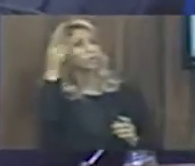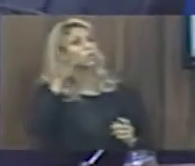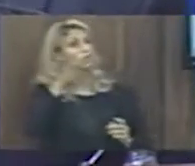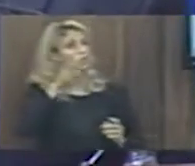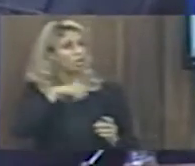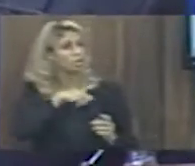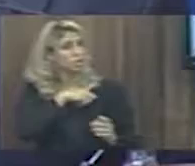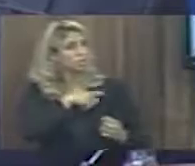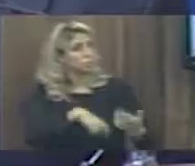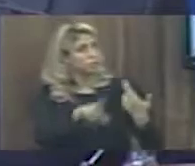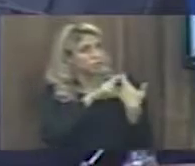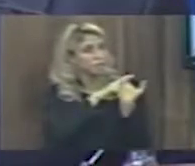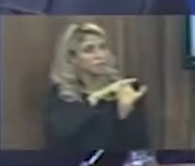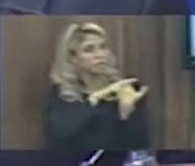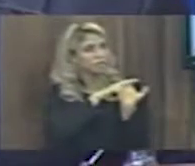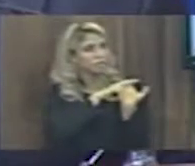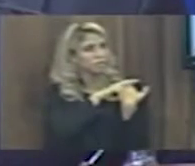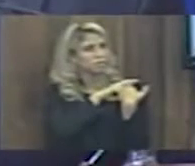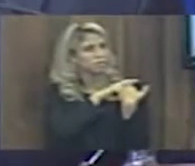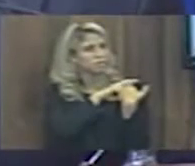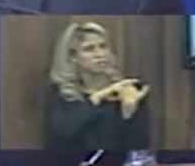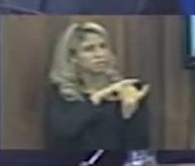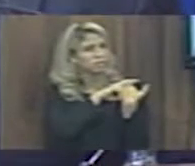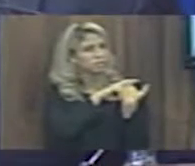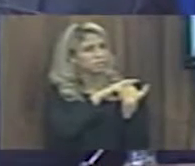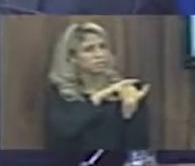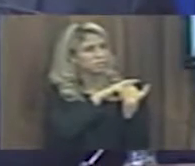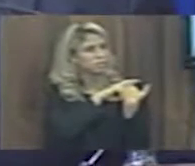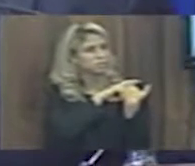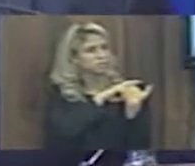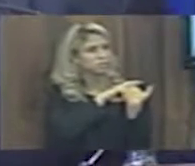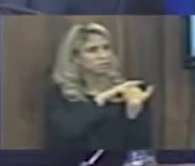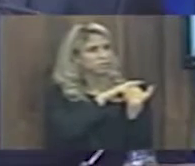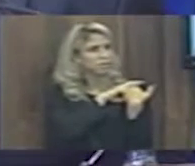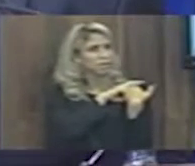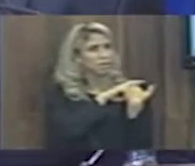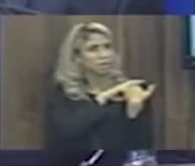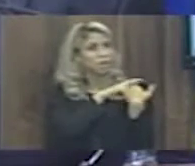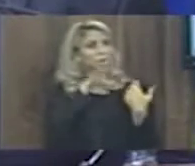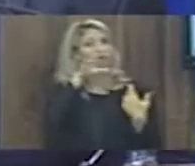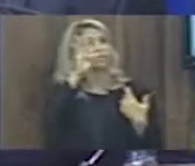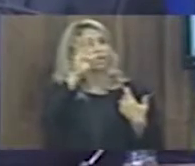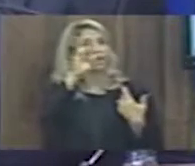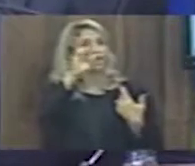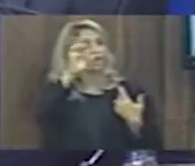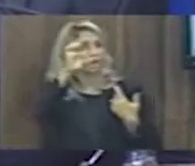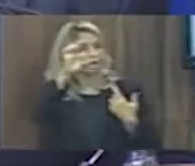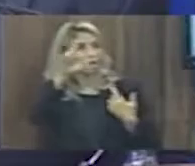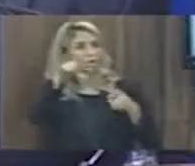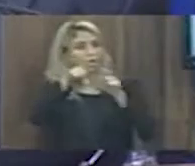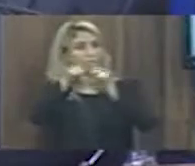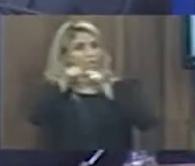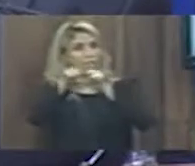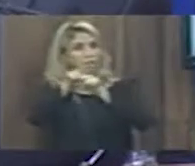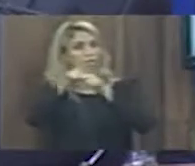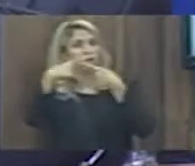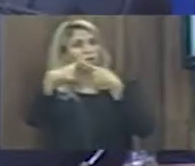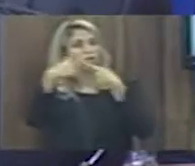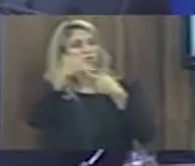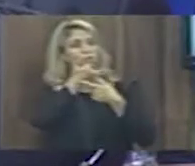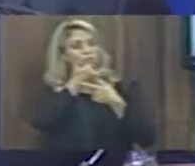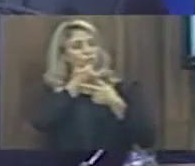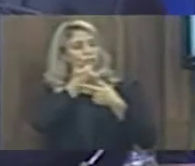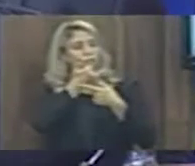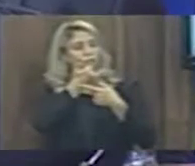responsabilizada pelo Tribunal de Contas por exercer essa mesma